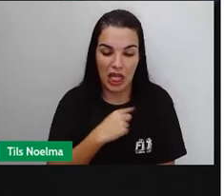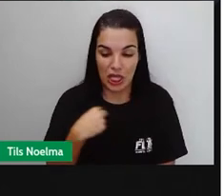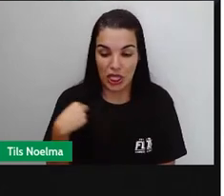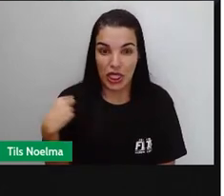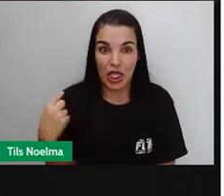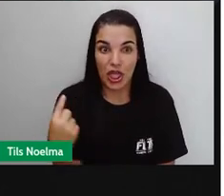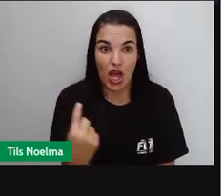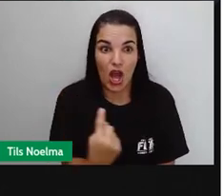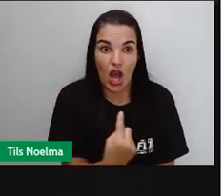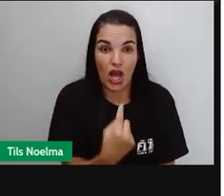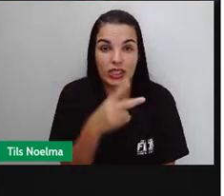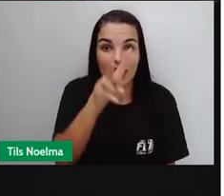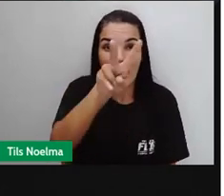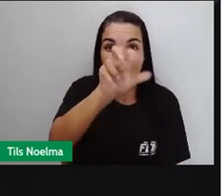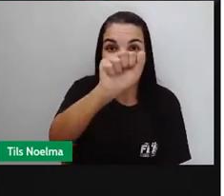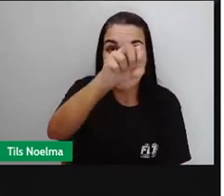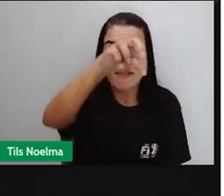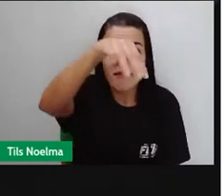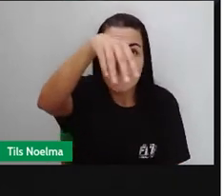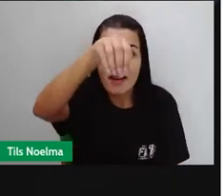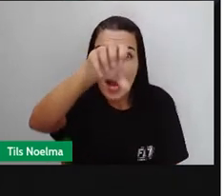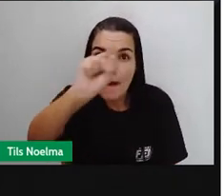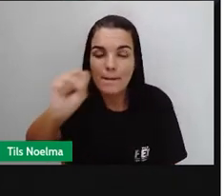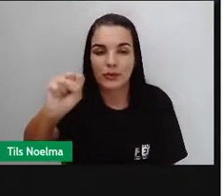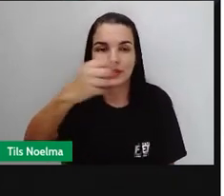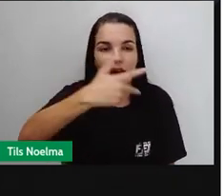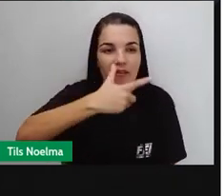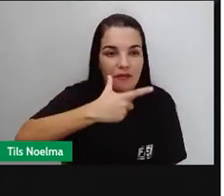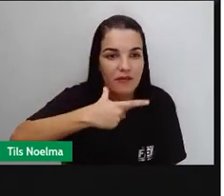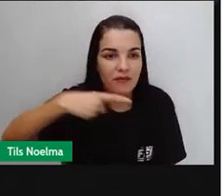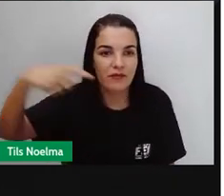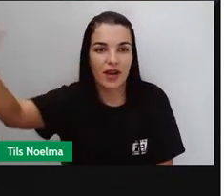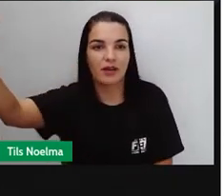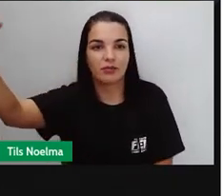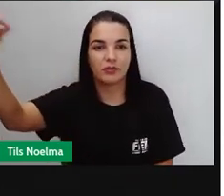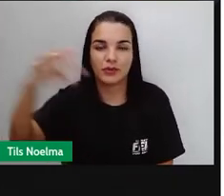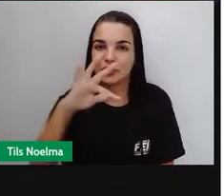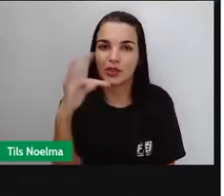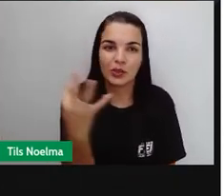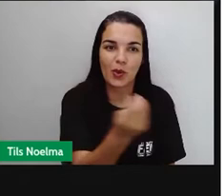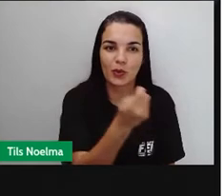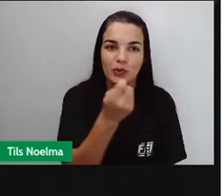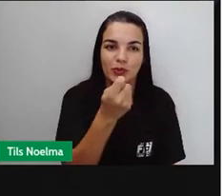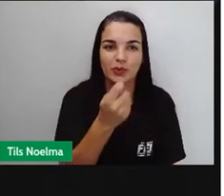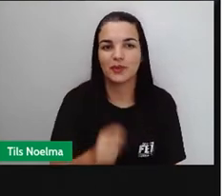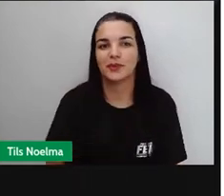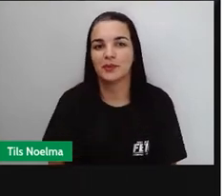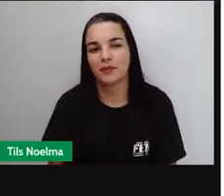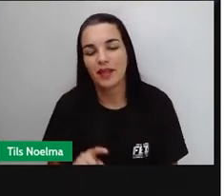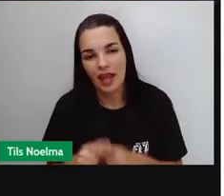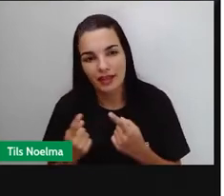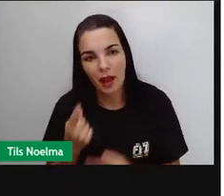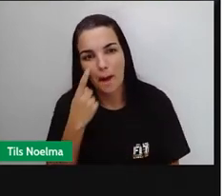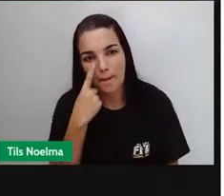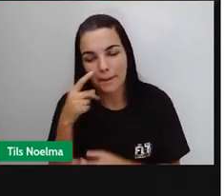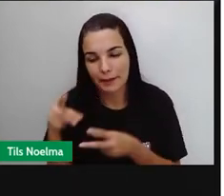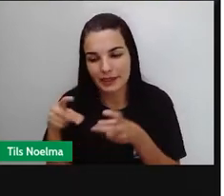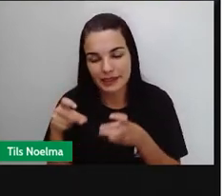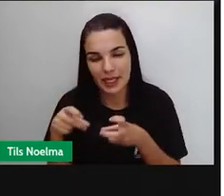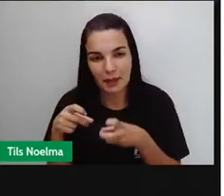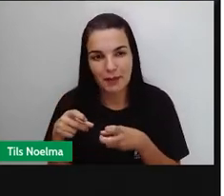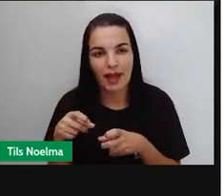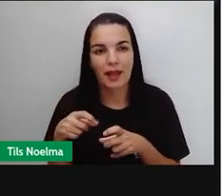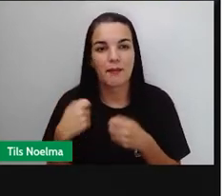substantivo. Ele tem que concordar com esse substantivo que somos nós. Então, nós vamos